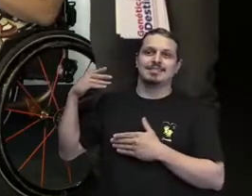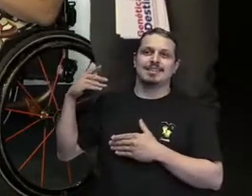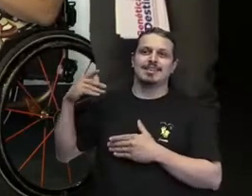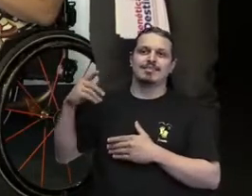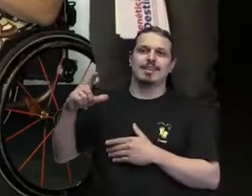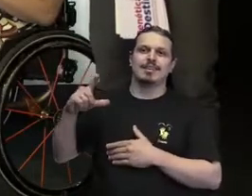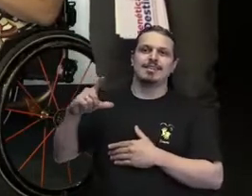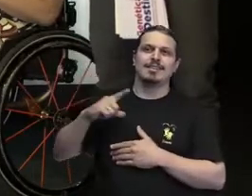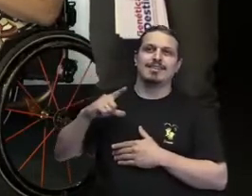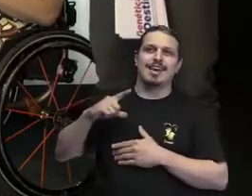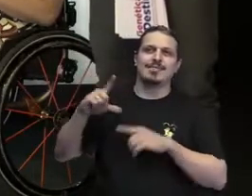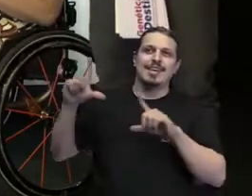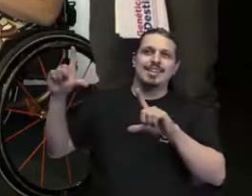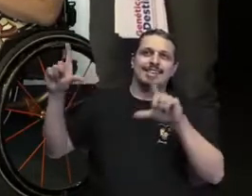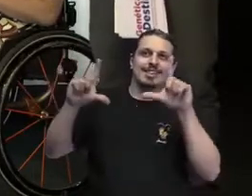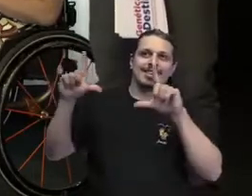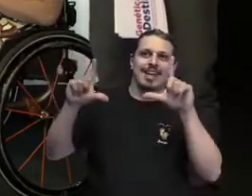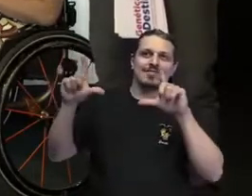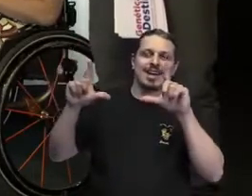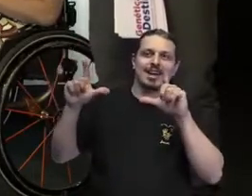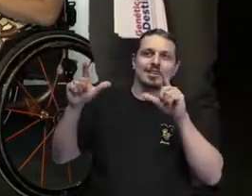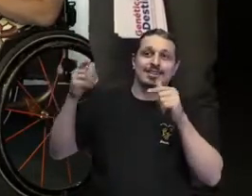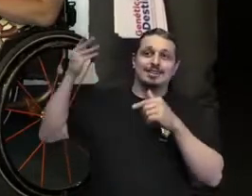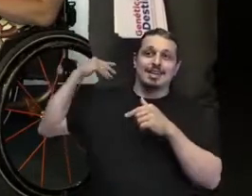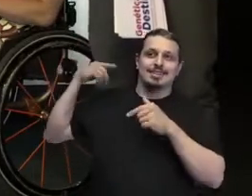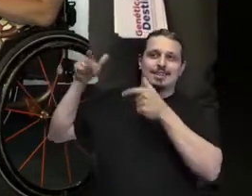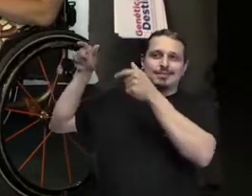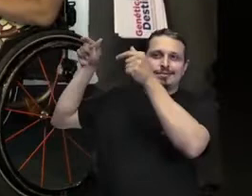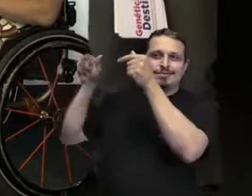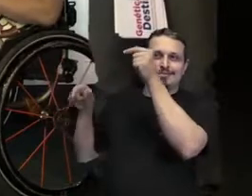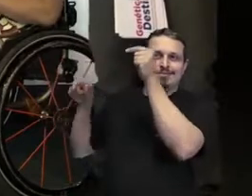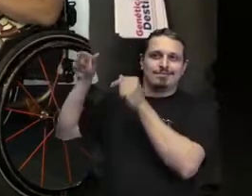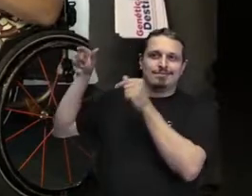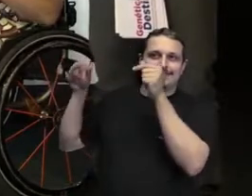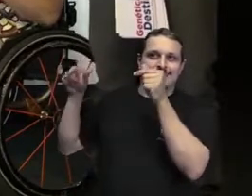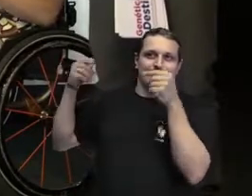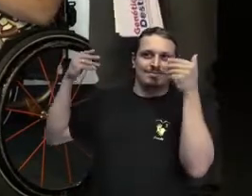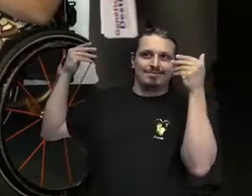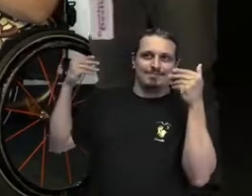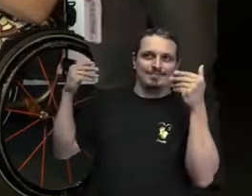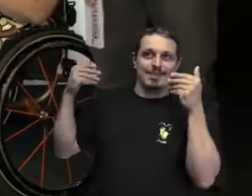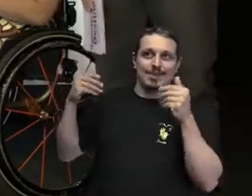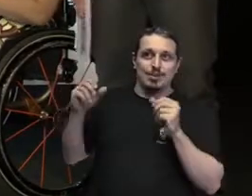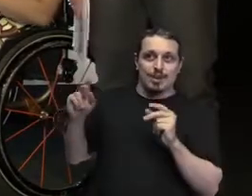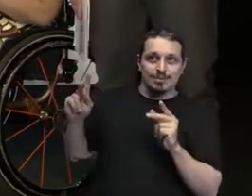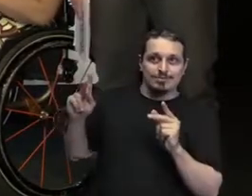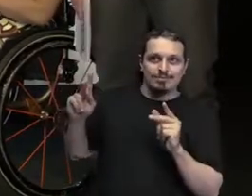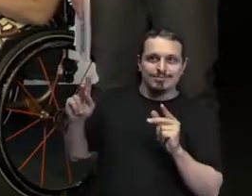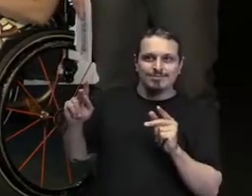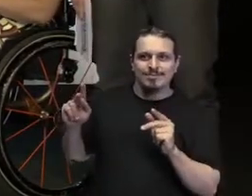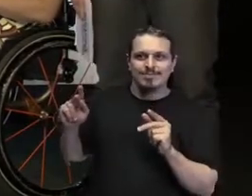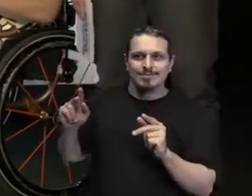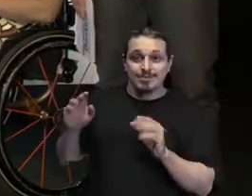TV num painel e uma parede branca. Acho que é por aí.